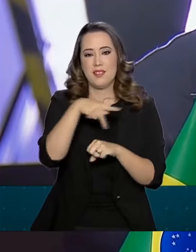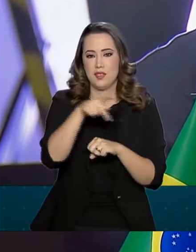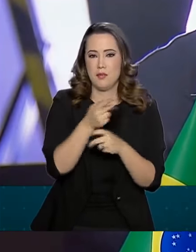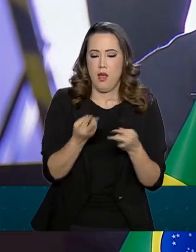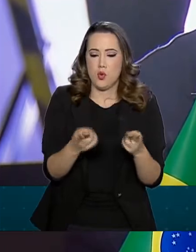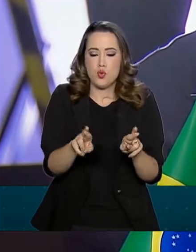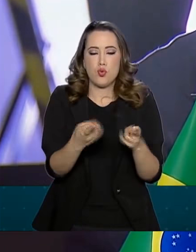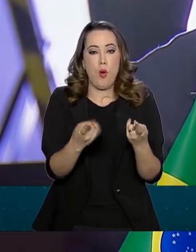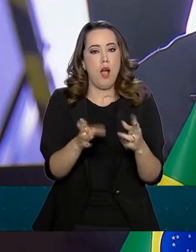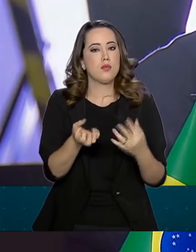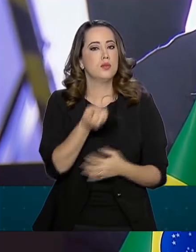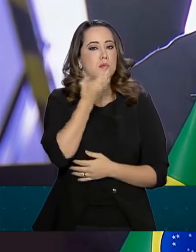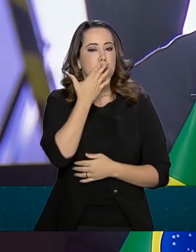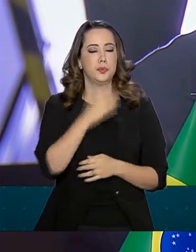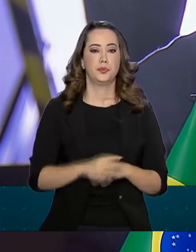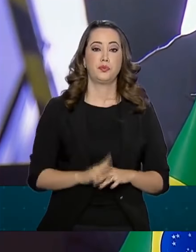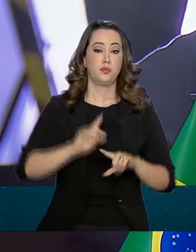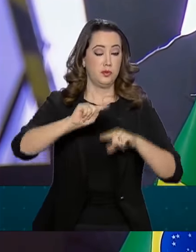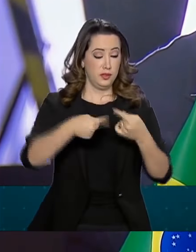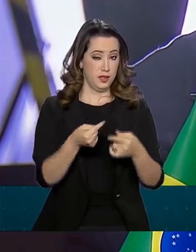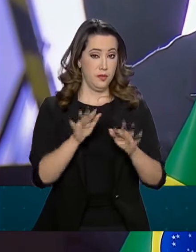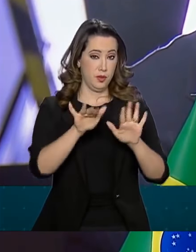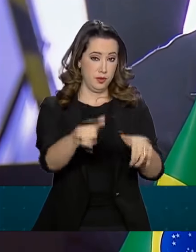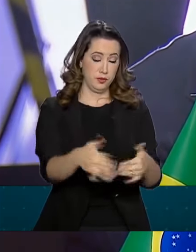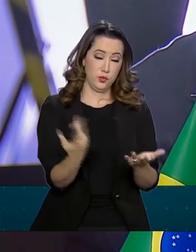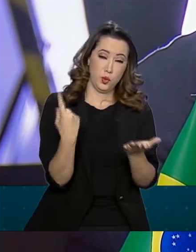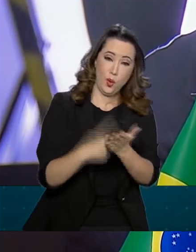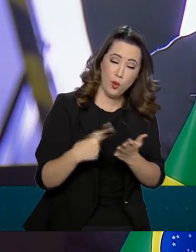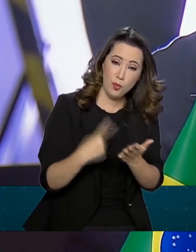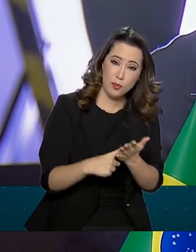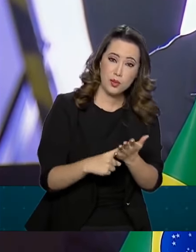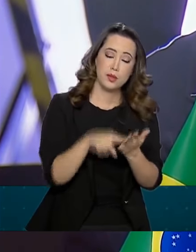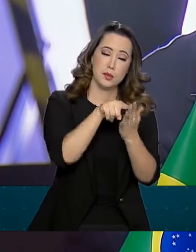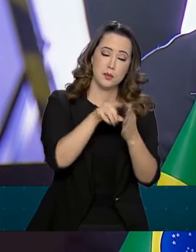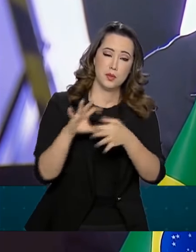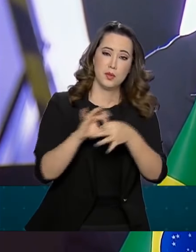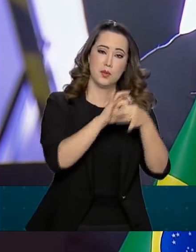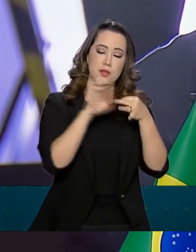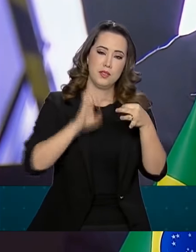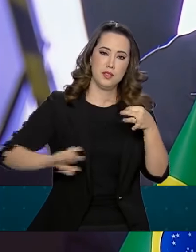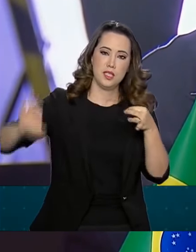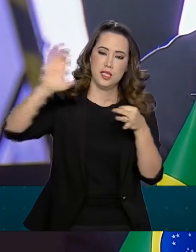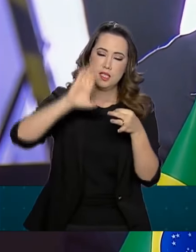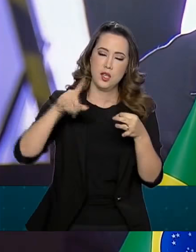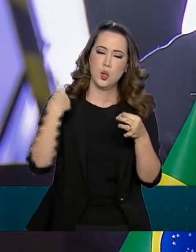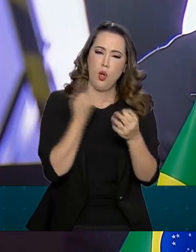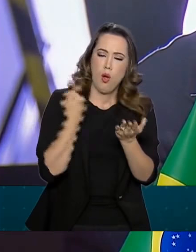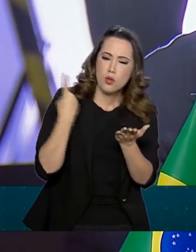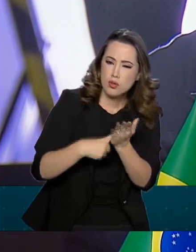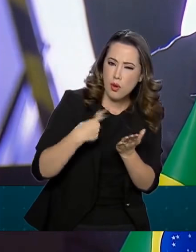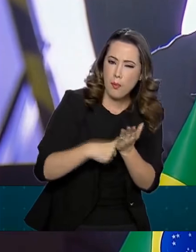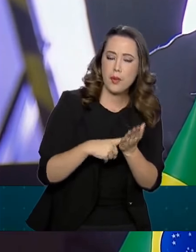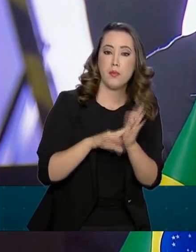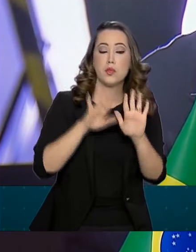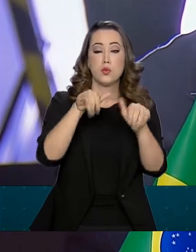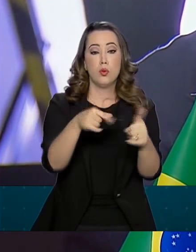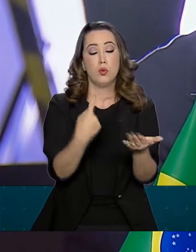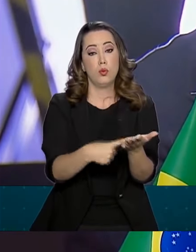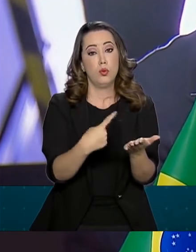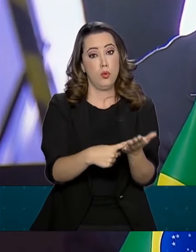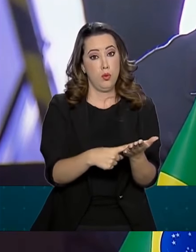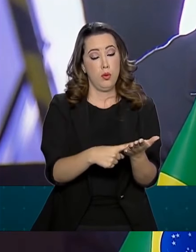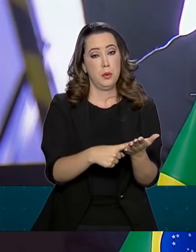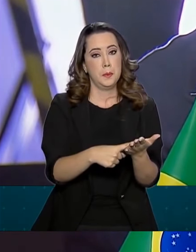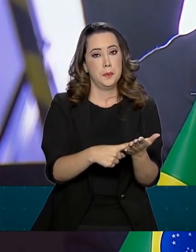Depois de ultimar o capítulo político e de cooperação do acordo com a União Europeia, planejamos concluir as negociações com a Associação